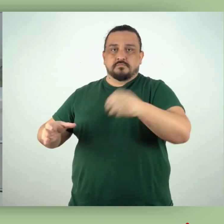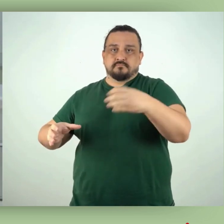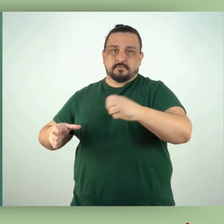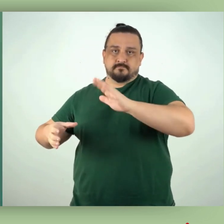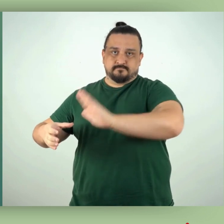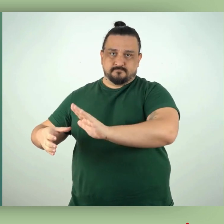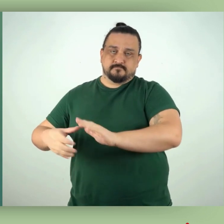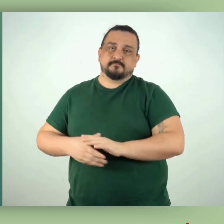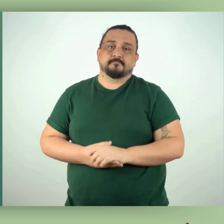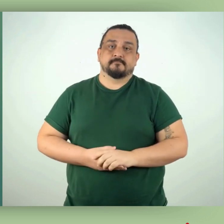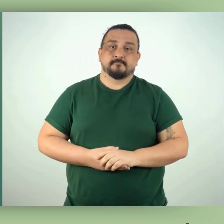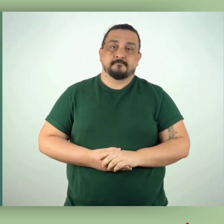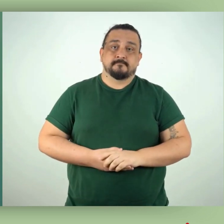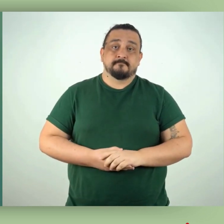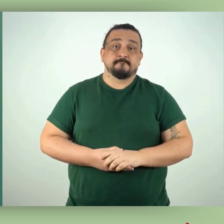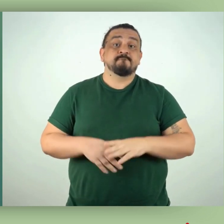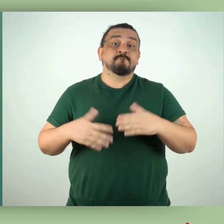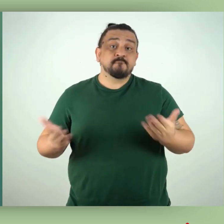laranja.